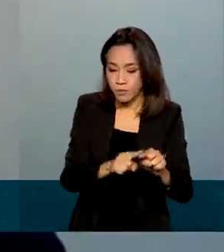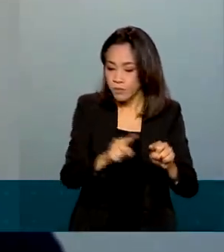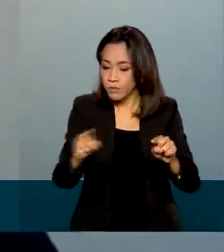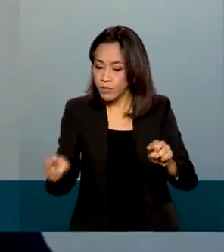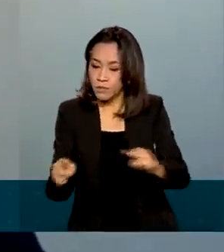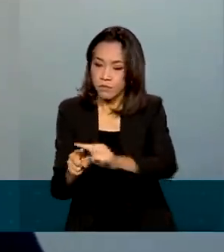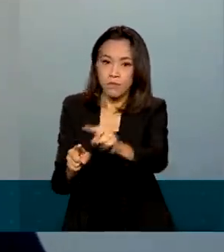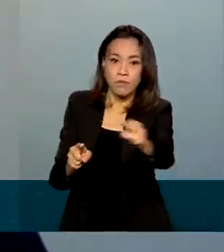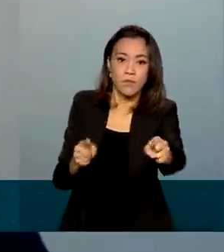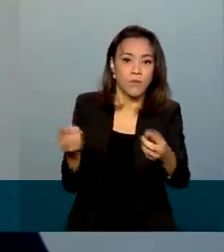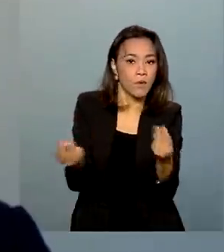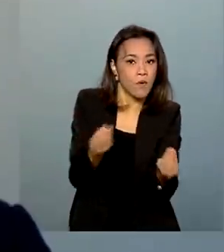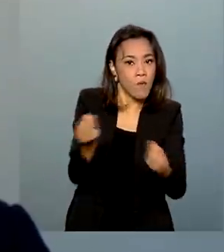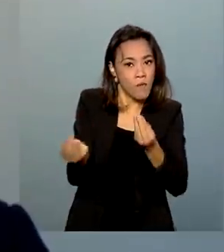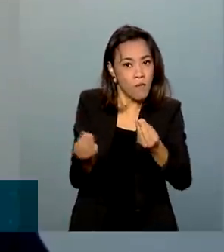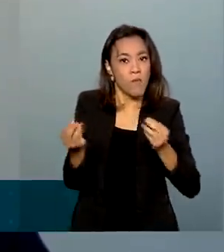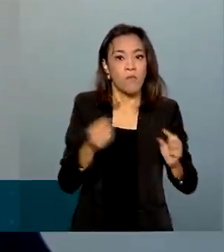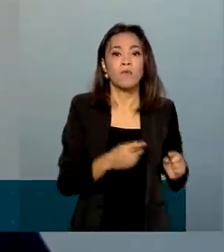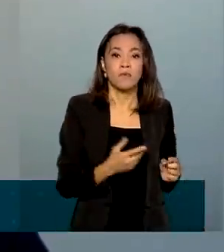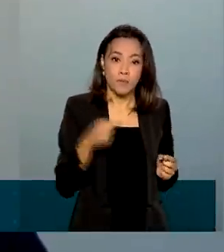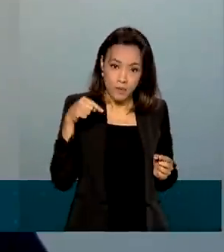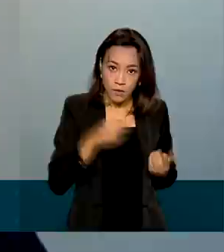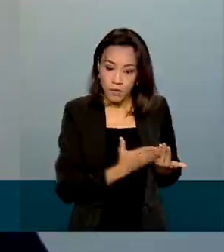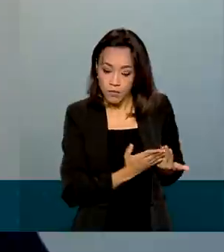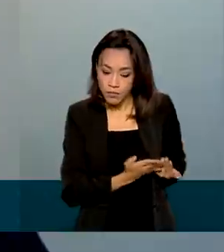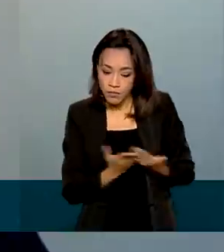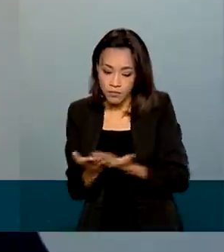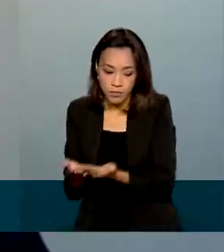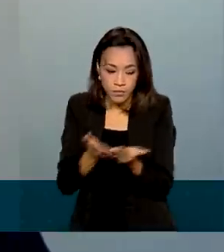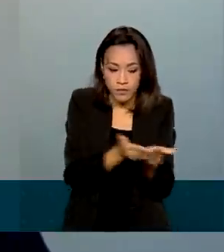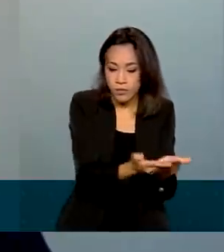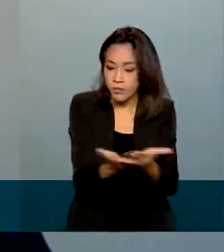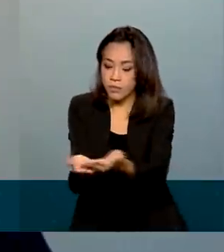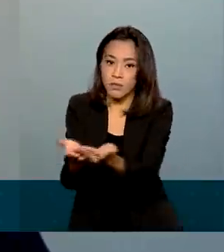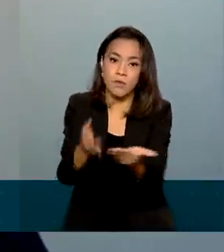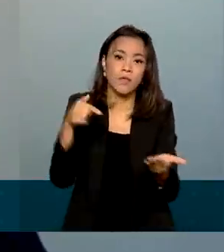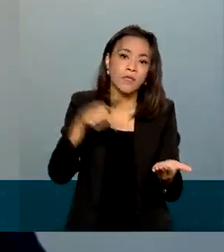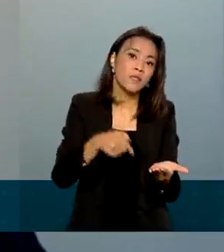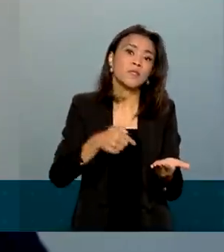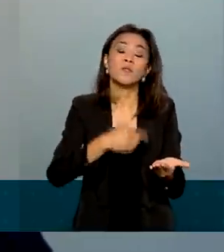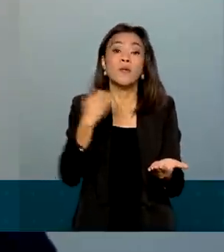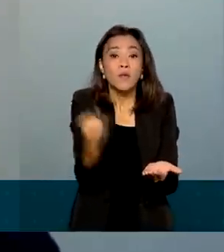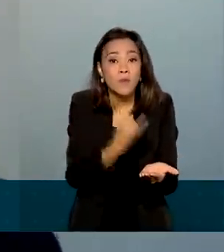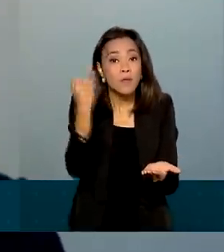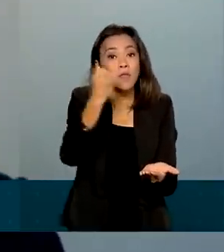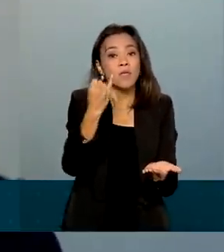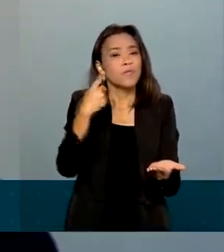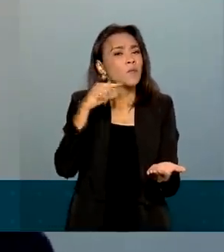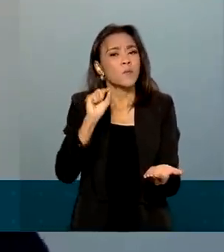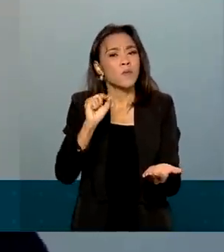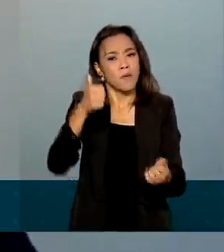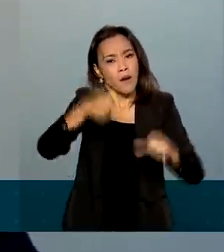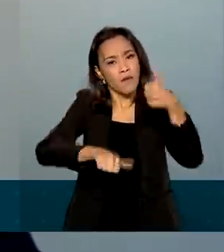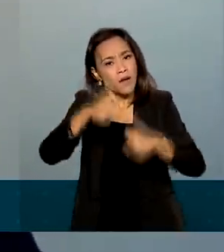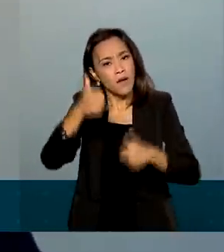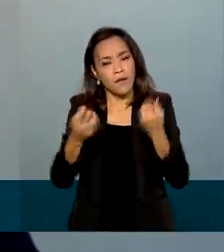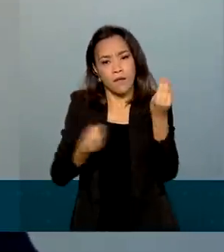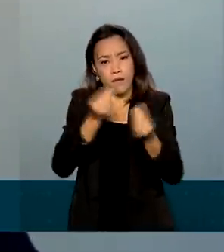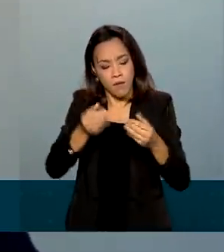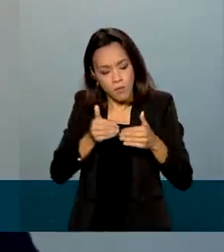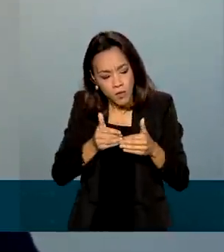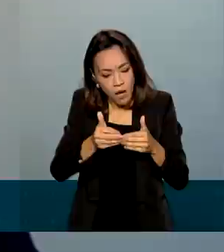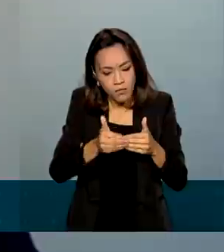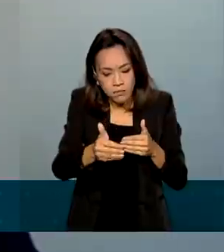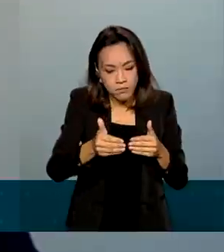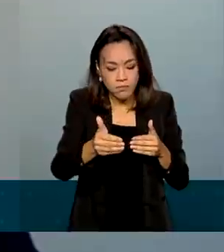tonelada útil transportada. Então, ele é, de fato, muito útil para avaliar a evolução do setor aquaviário, comparar